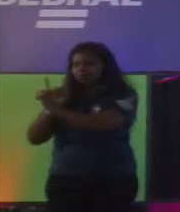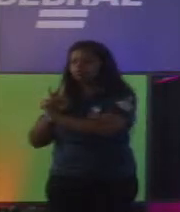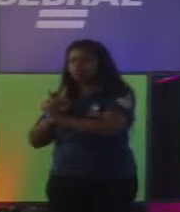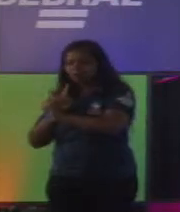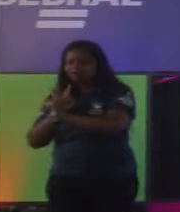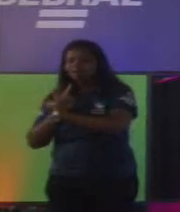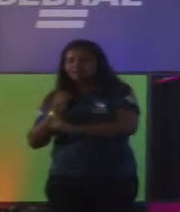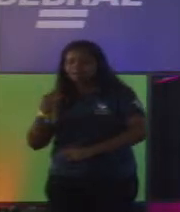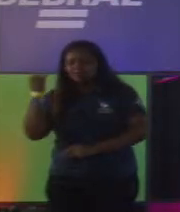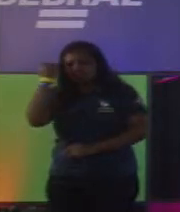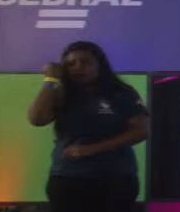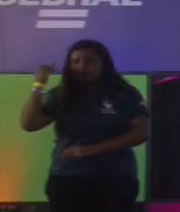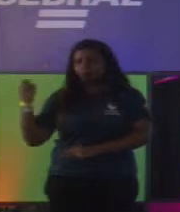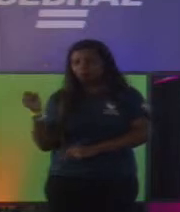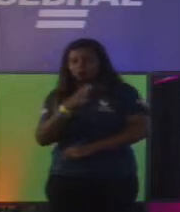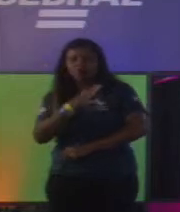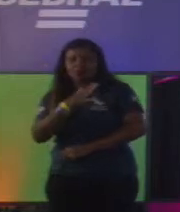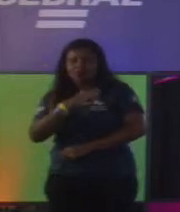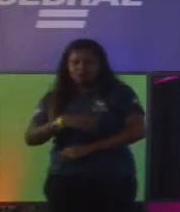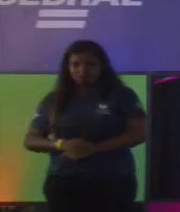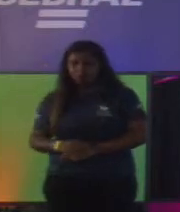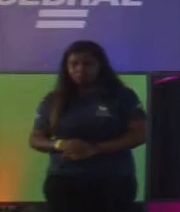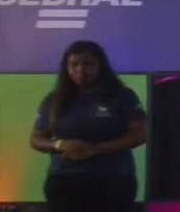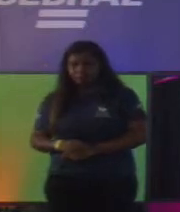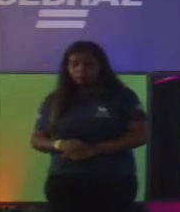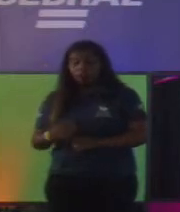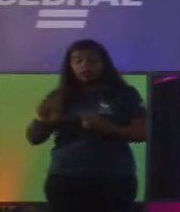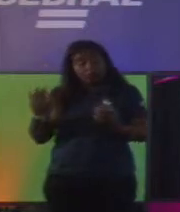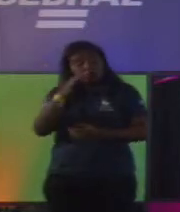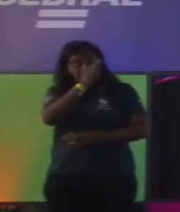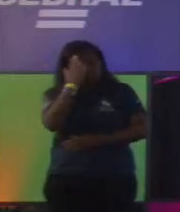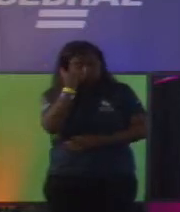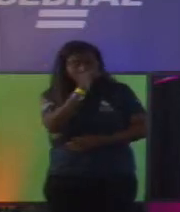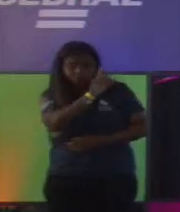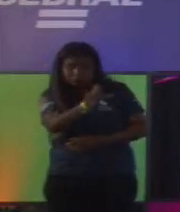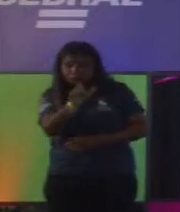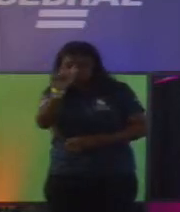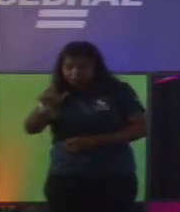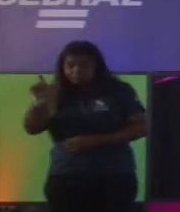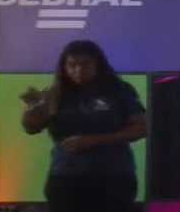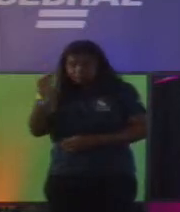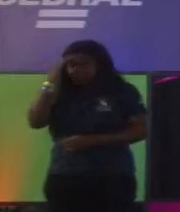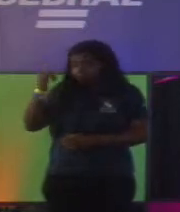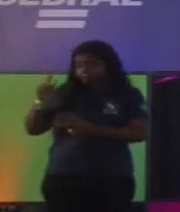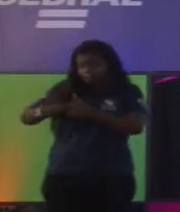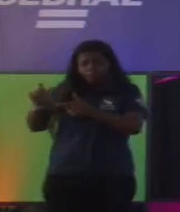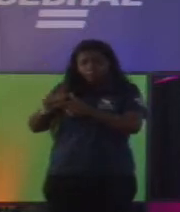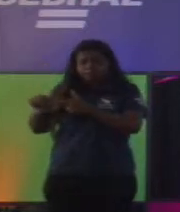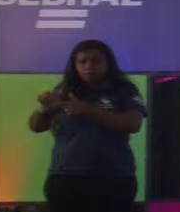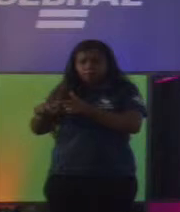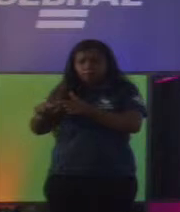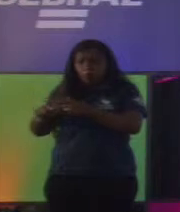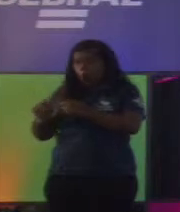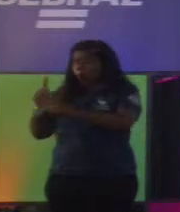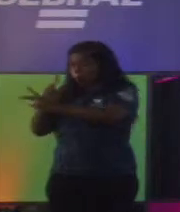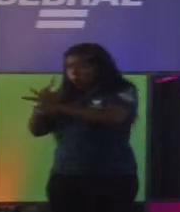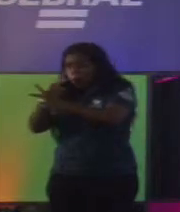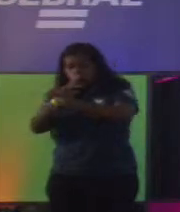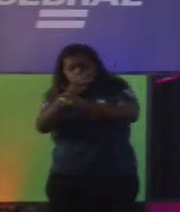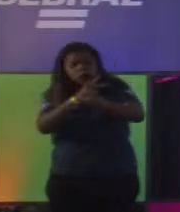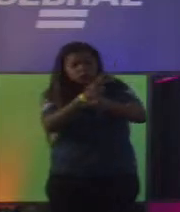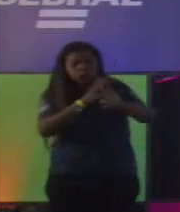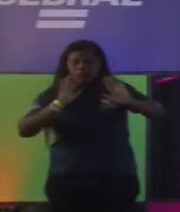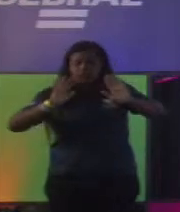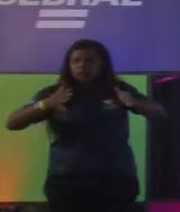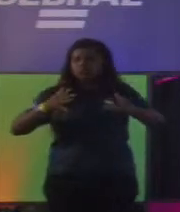Que é difícil encontrar. Elas sabem a dor, elas sabem do problema e muitas vezes elas já procuraram alguma solução